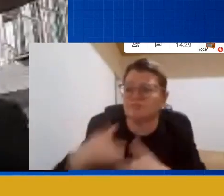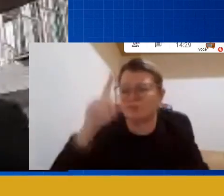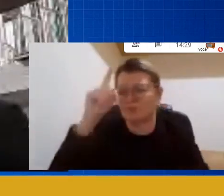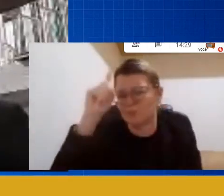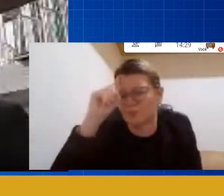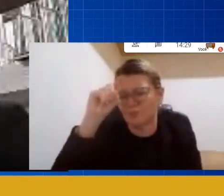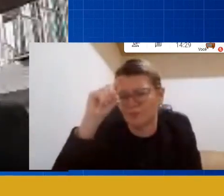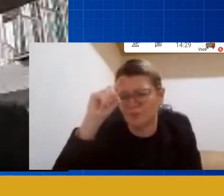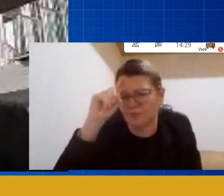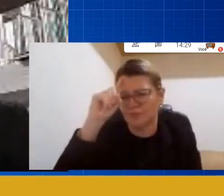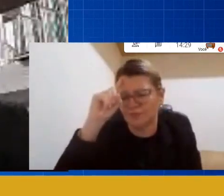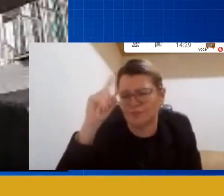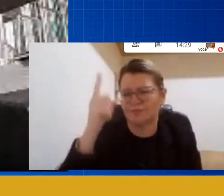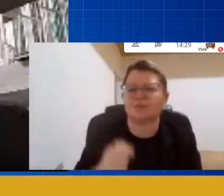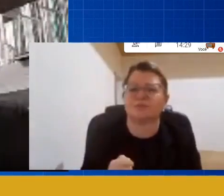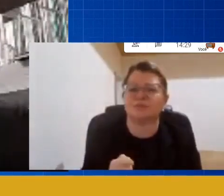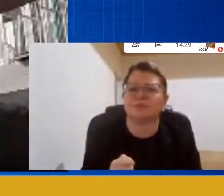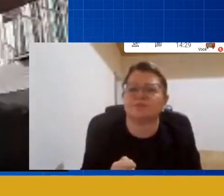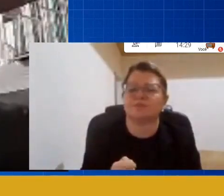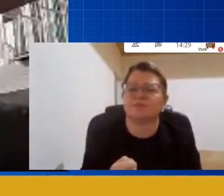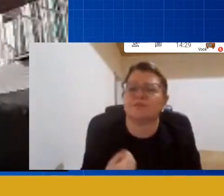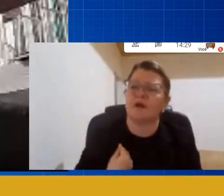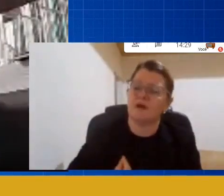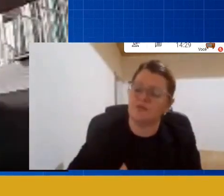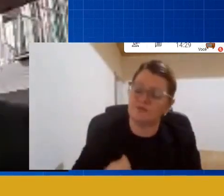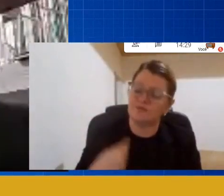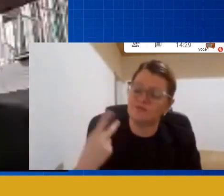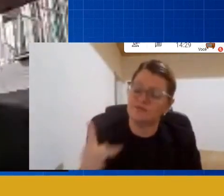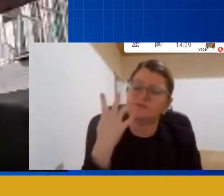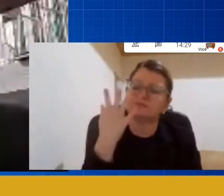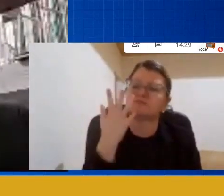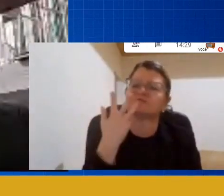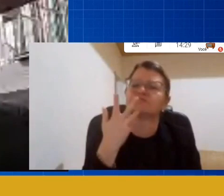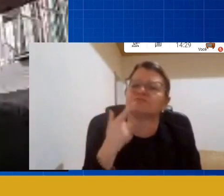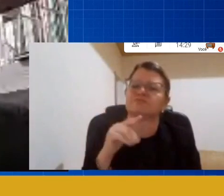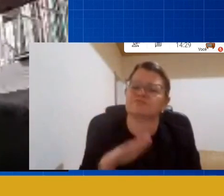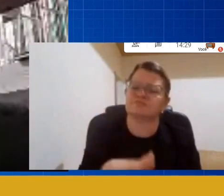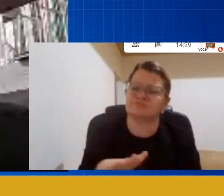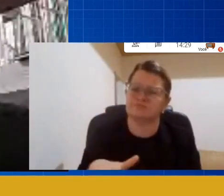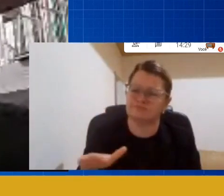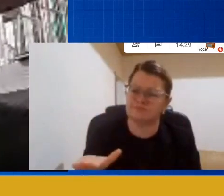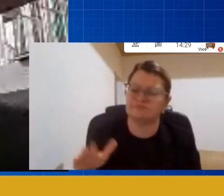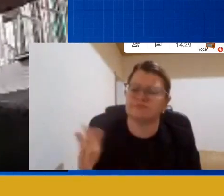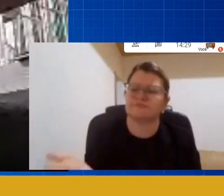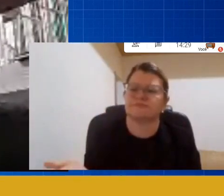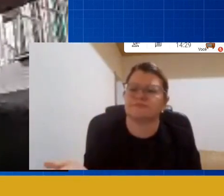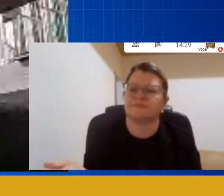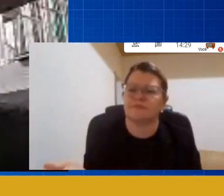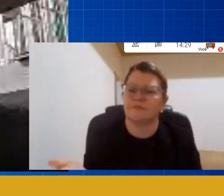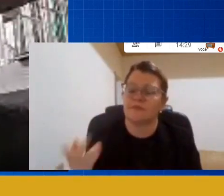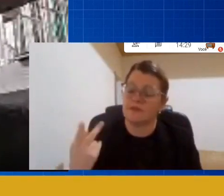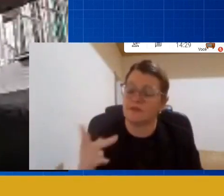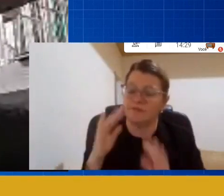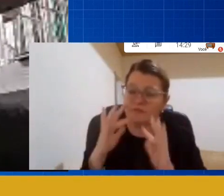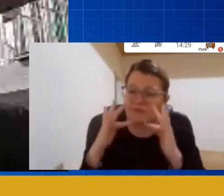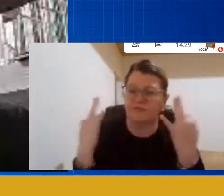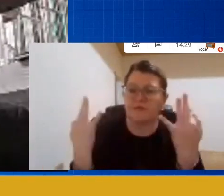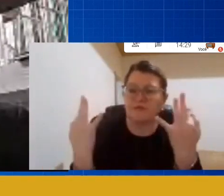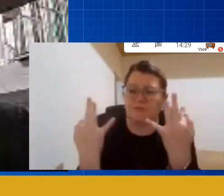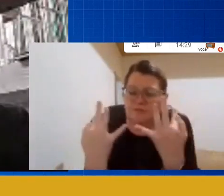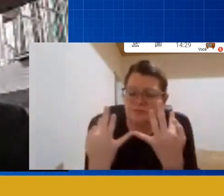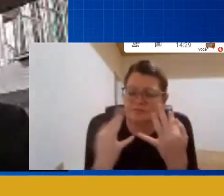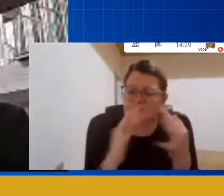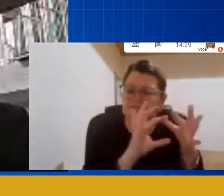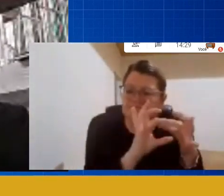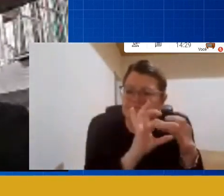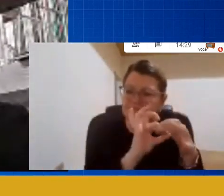dia a vida dessas crianças em relação então a sua família ao contexto que ela